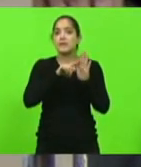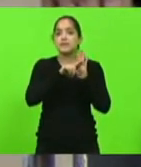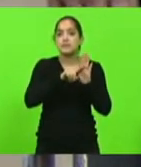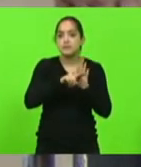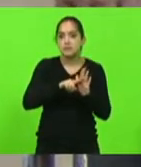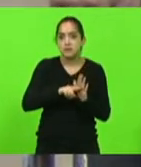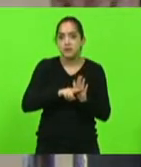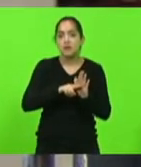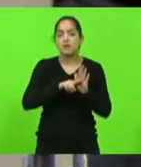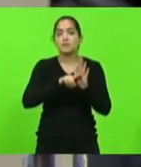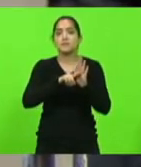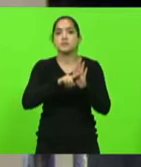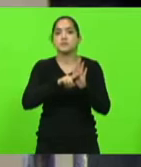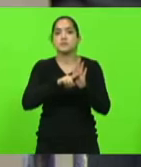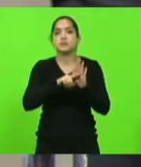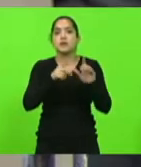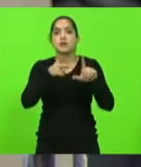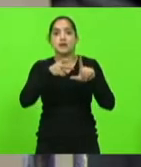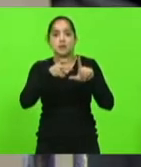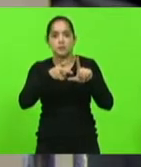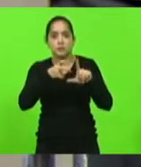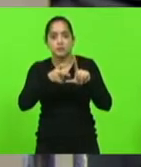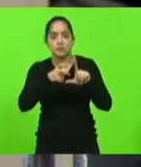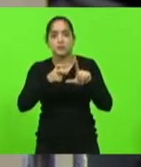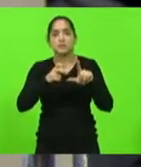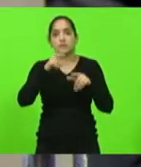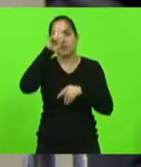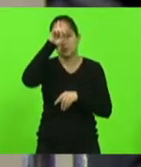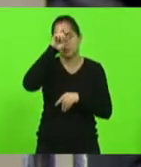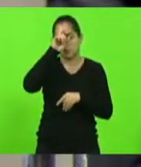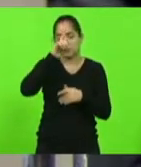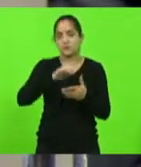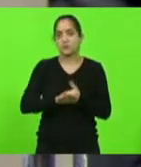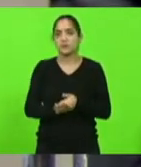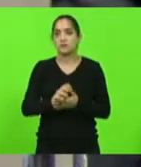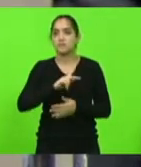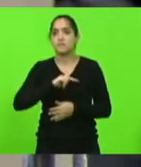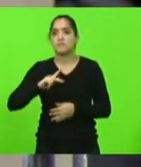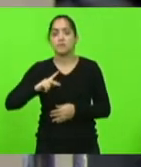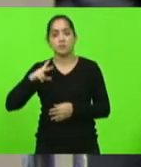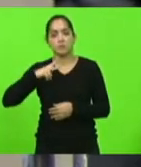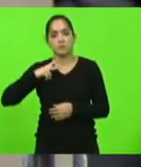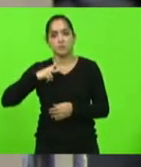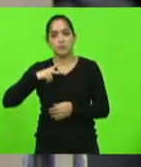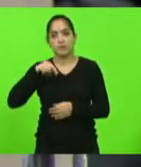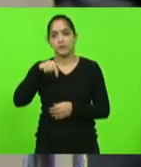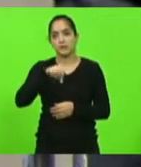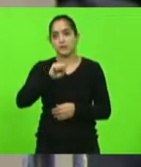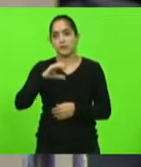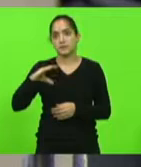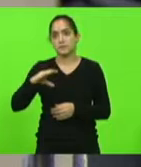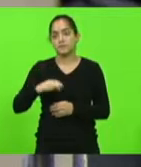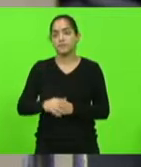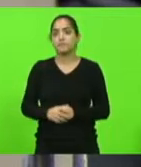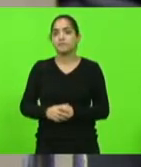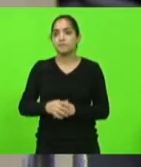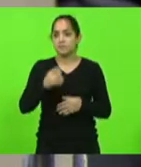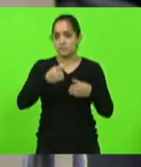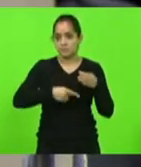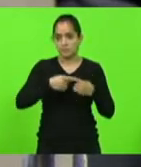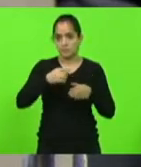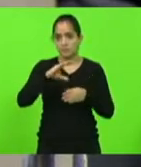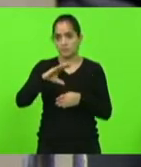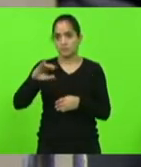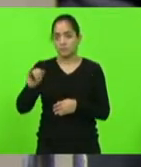em jejum em laboratórios, clínicas, hospitais, da rede pública e privada no âmbito do Estado de Santa Catarina. Parecer da Comissão de